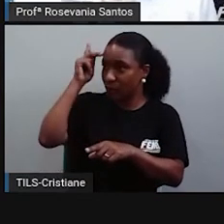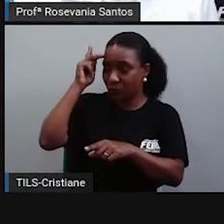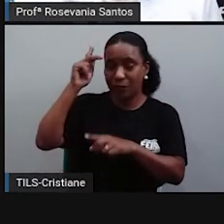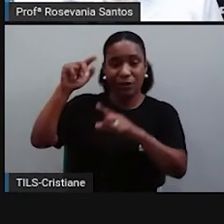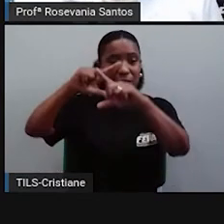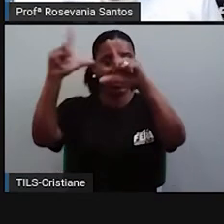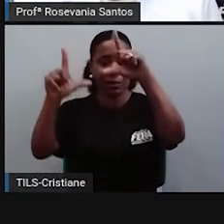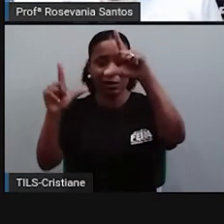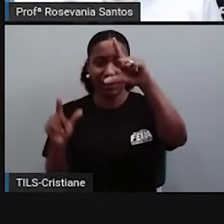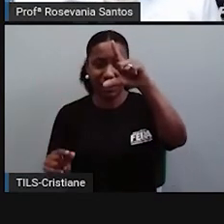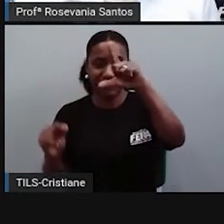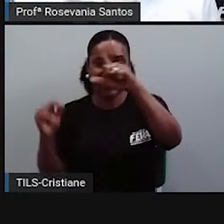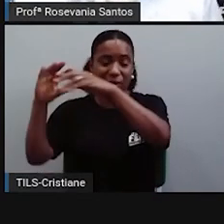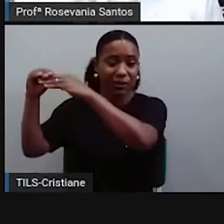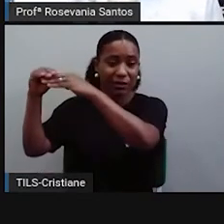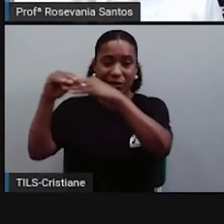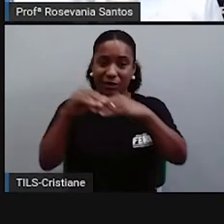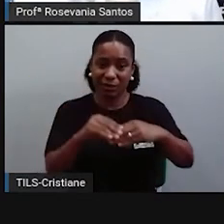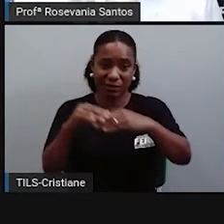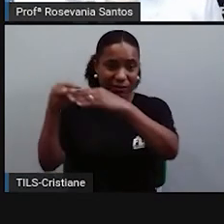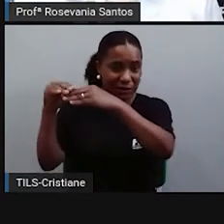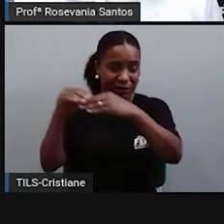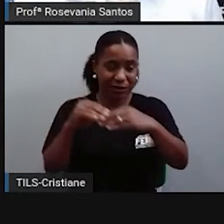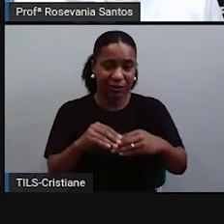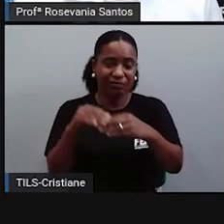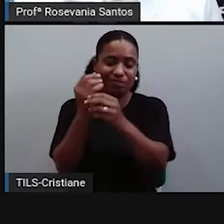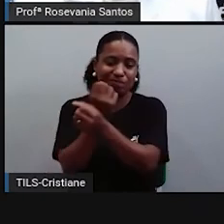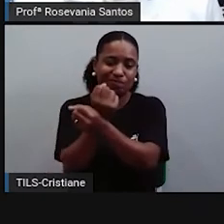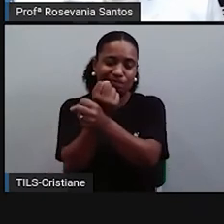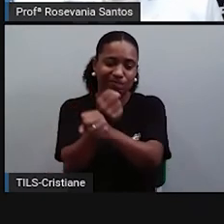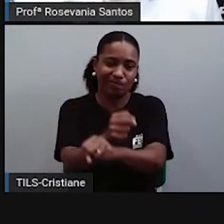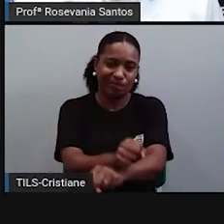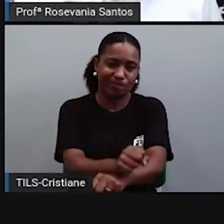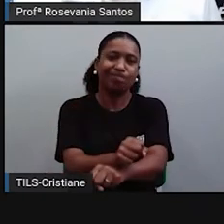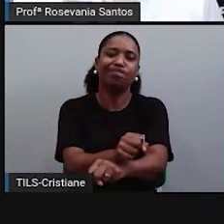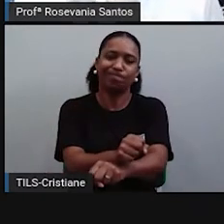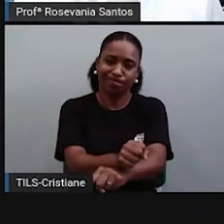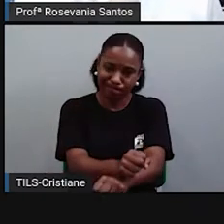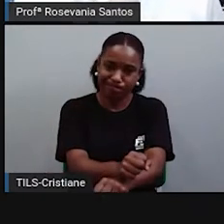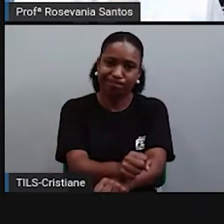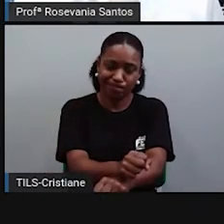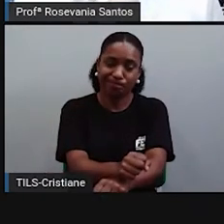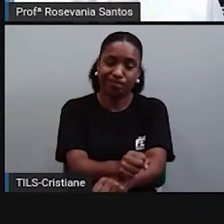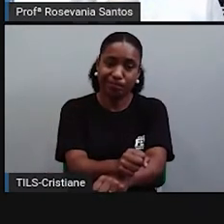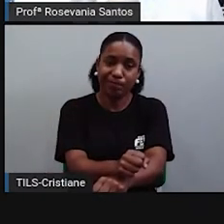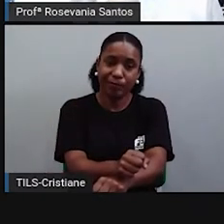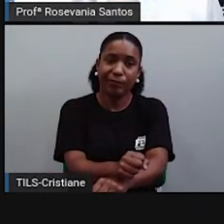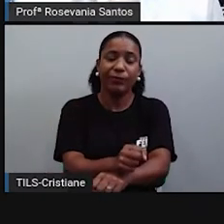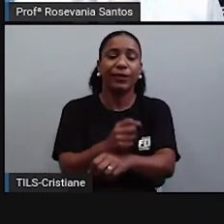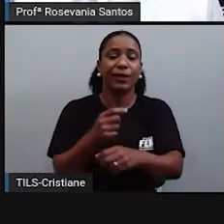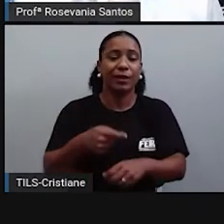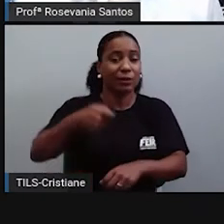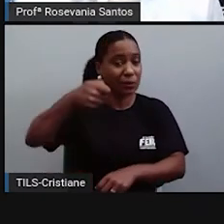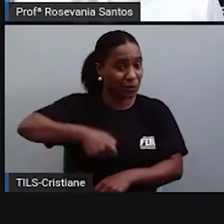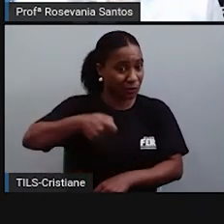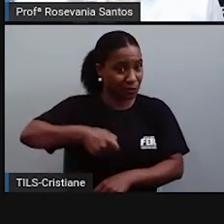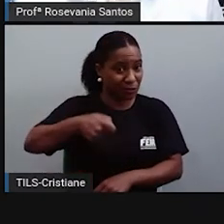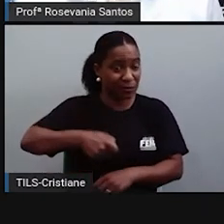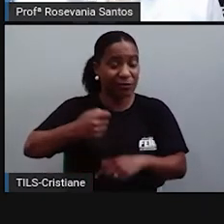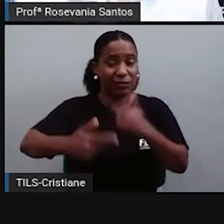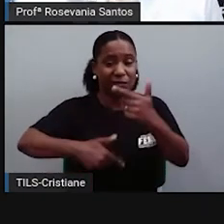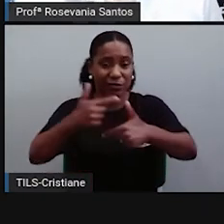para cá muitos africanos. E esses africanos, trazidos forçados. E esses africanos, eles